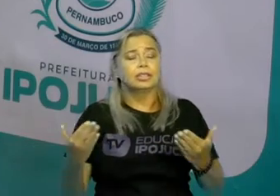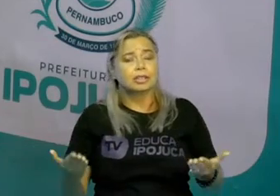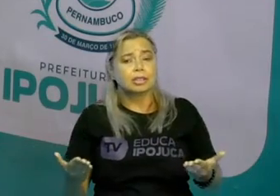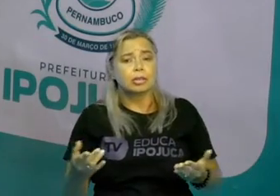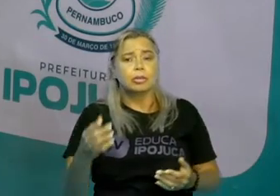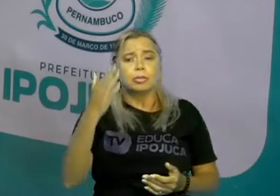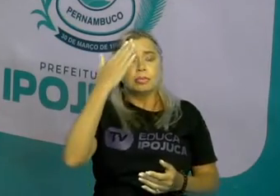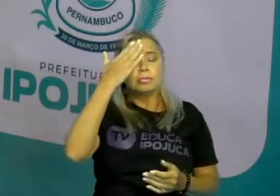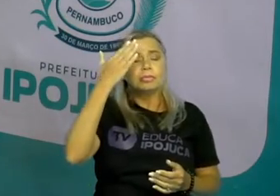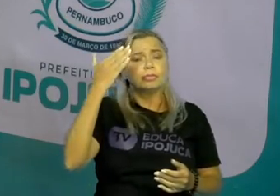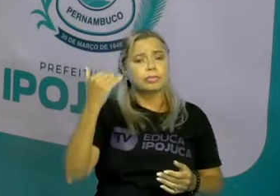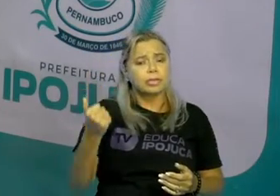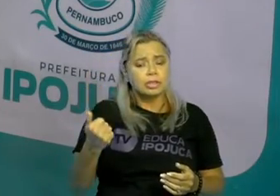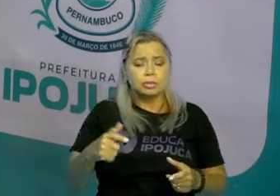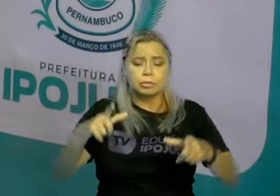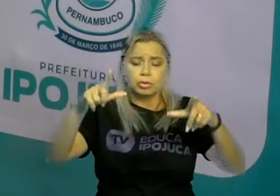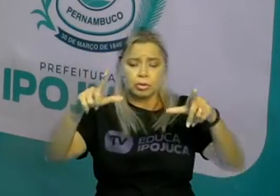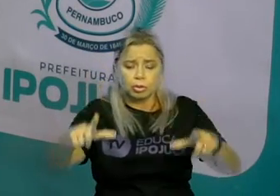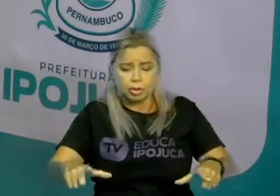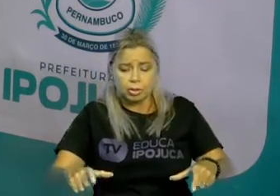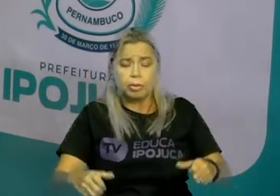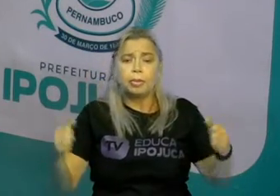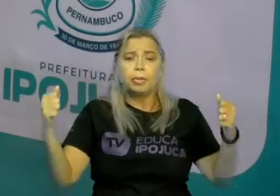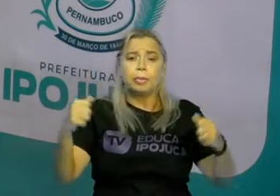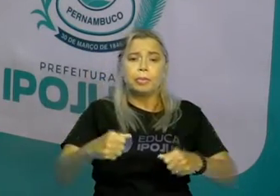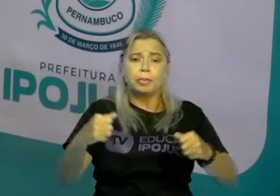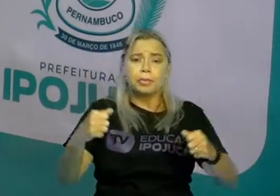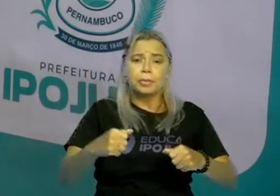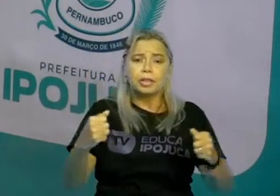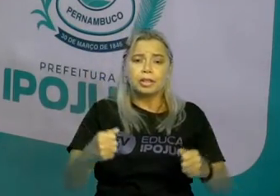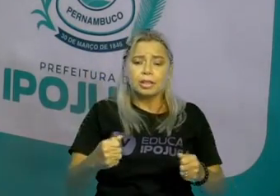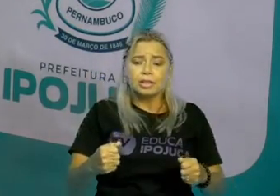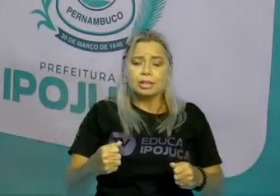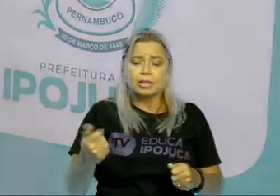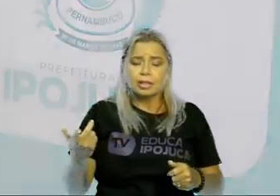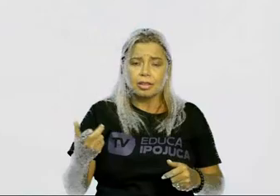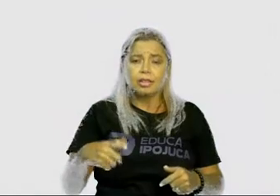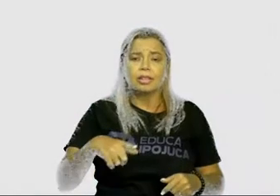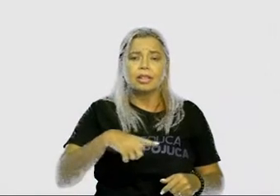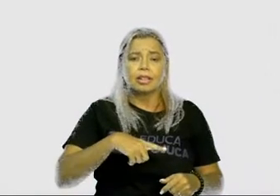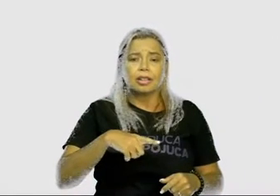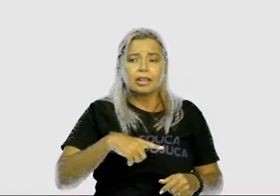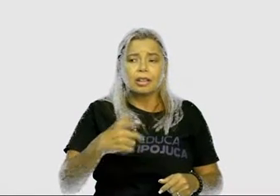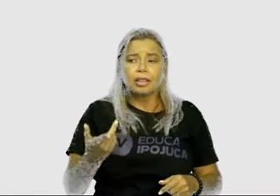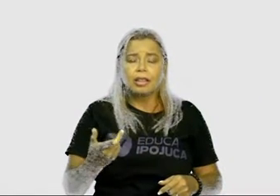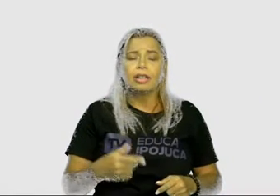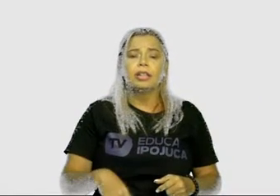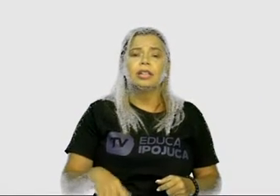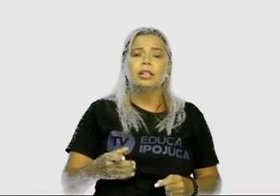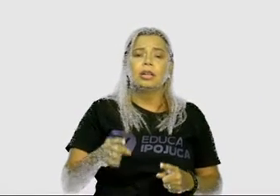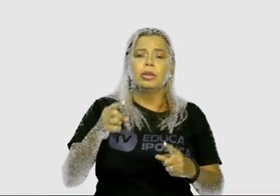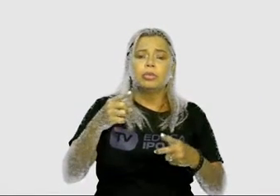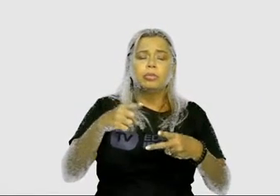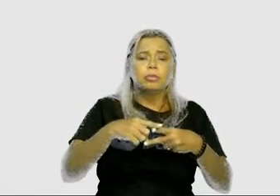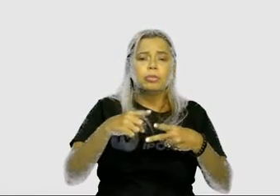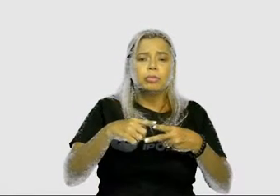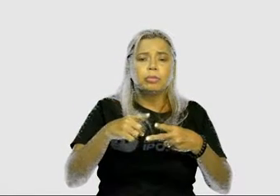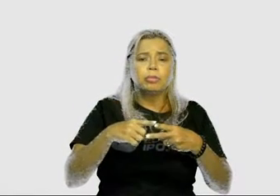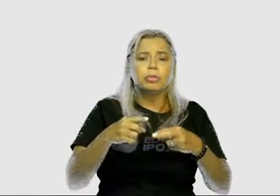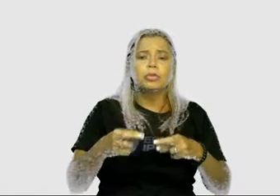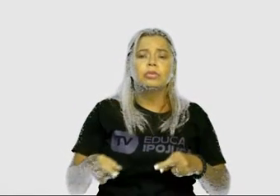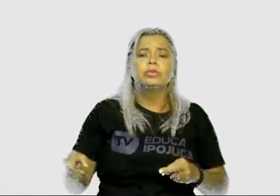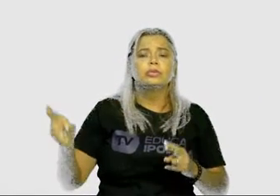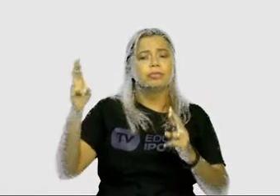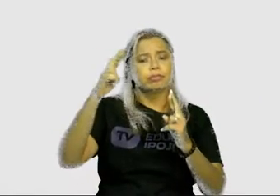ter um ponto de referência. Logo, vamos pensar. Para poder identificar se um objeto está